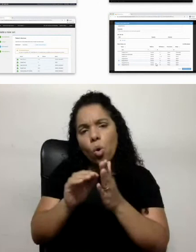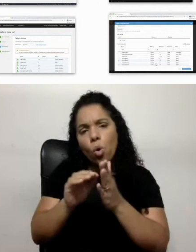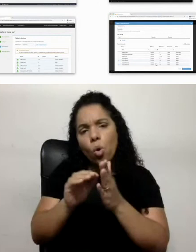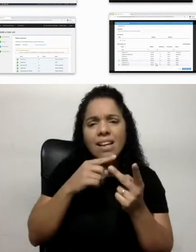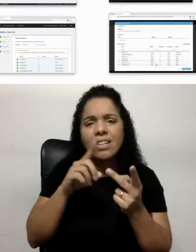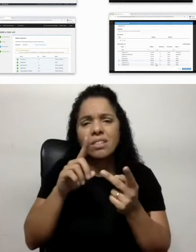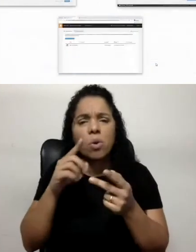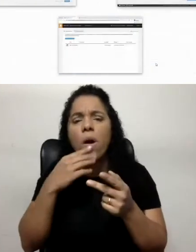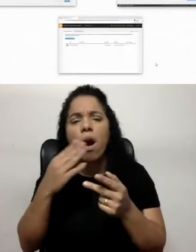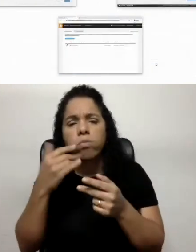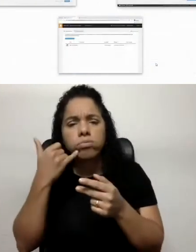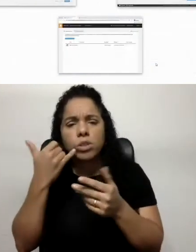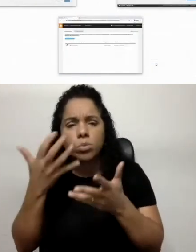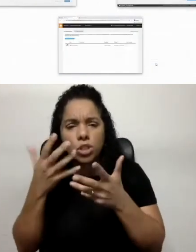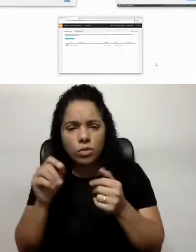dispositivo X e Y,